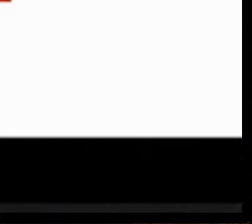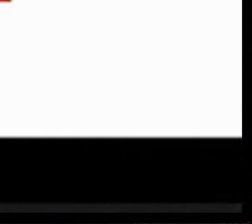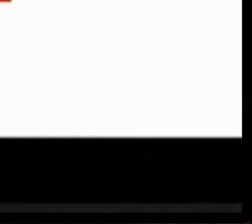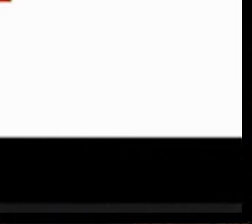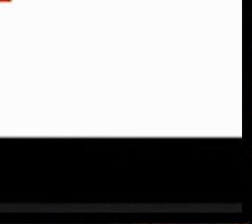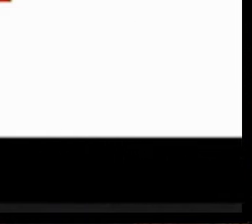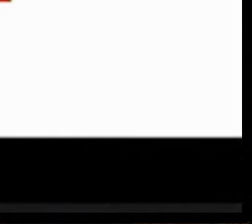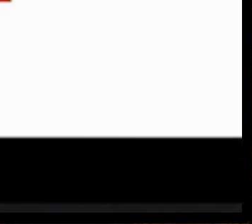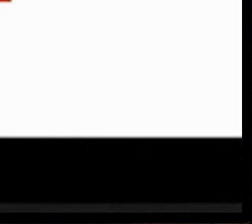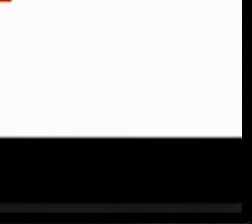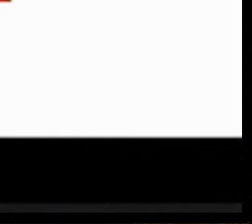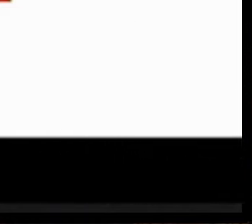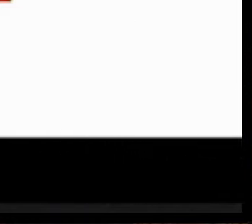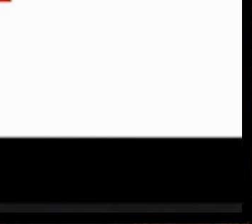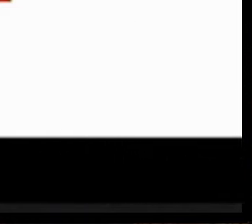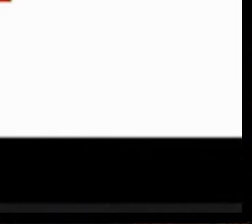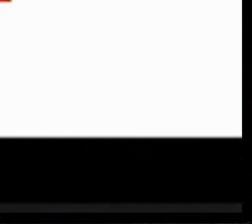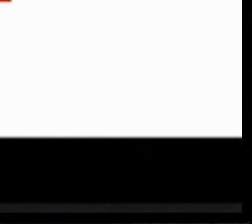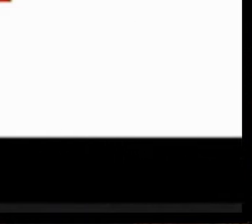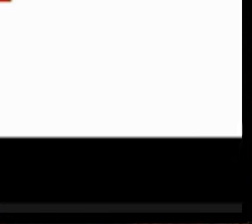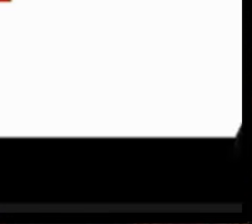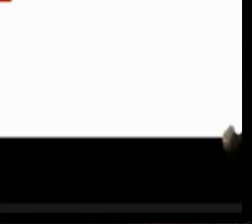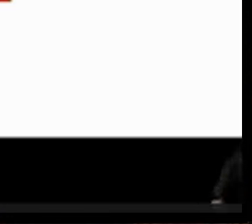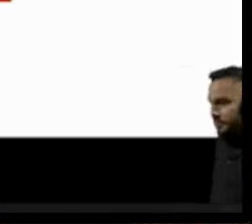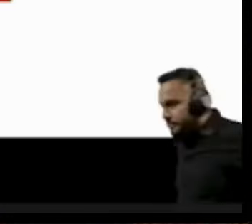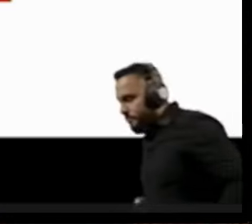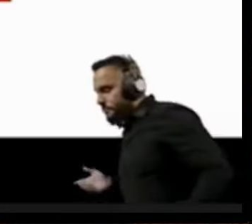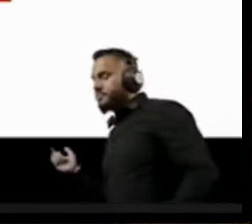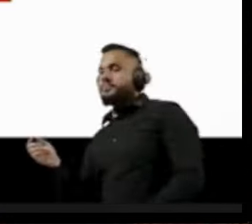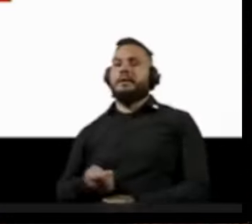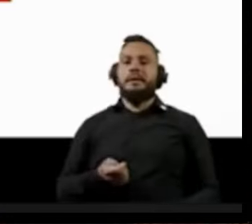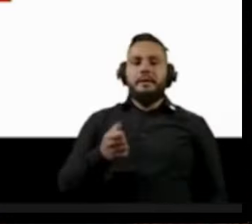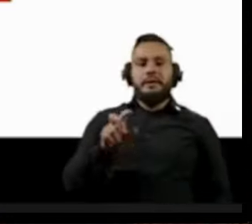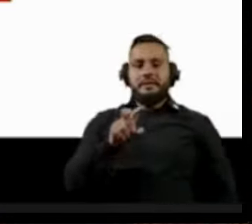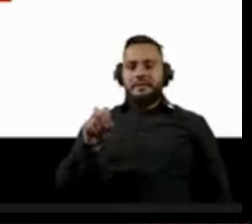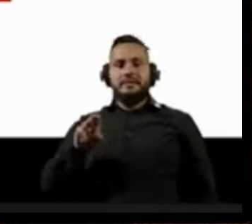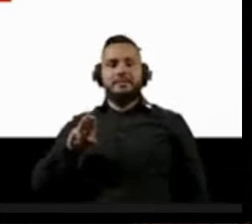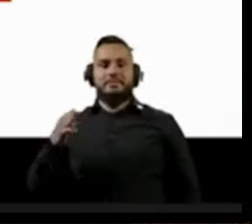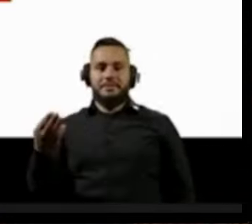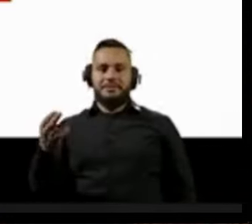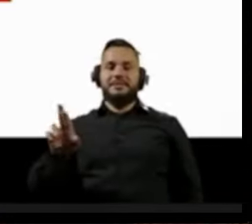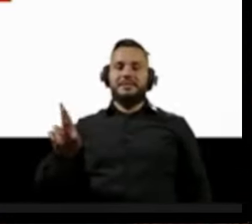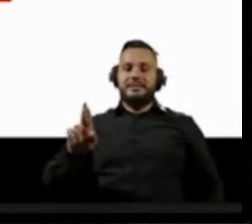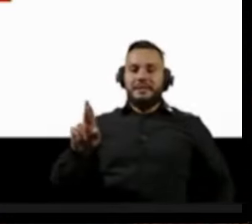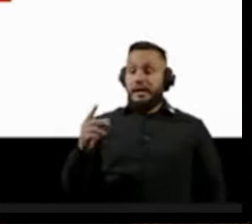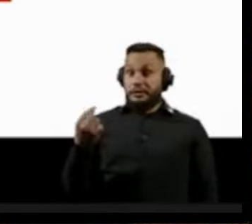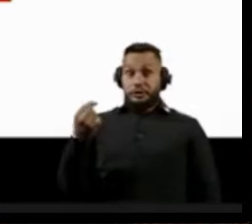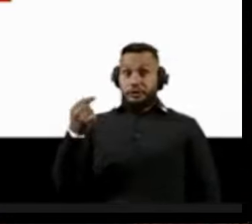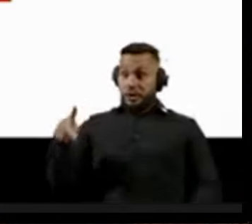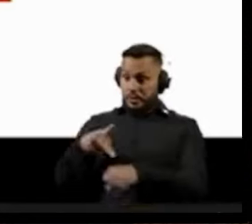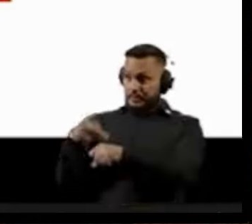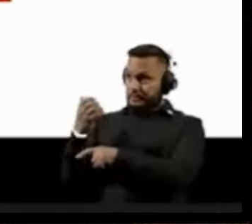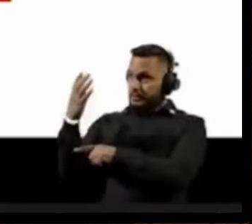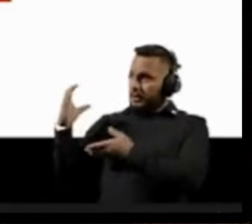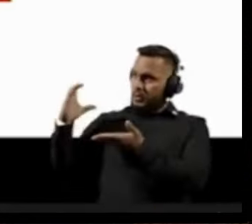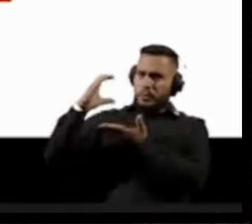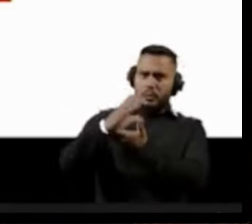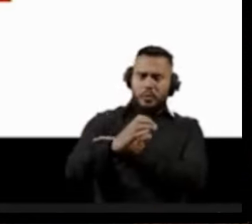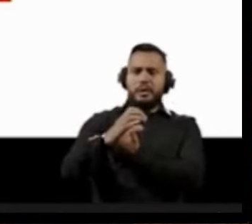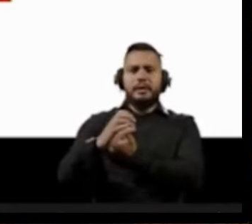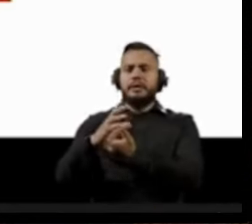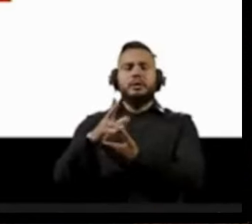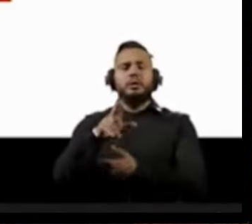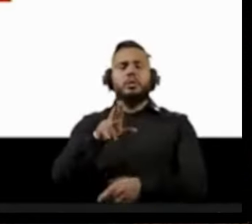Quase 500 milhões de reais de dinheiro de fora que chega ao Brasil por meio dessas